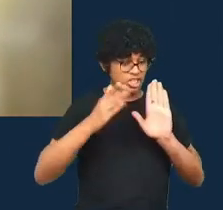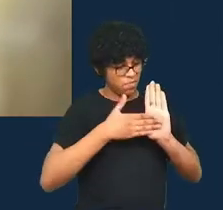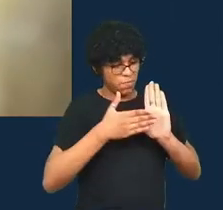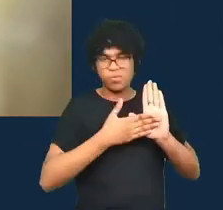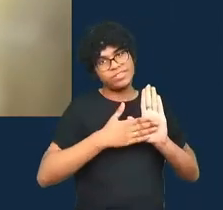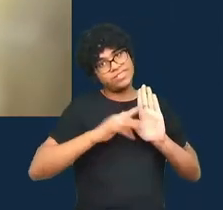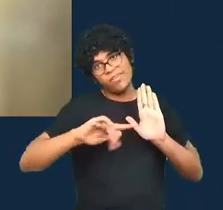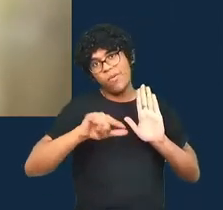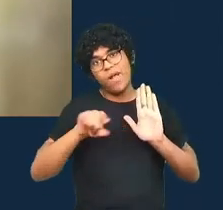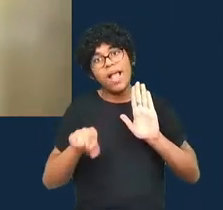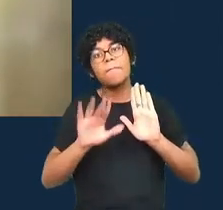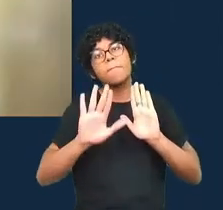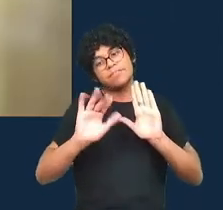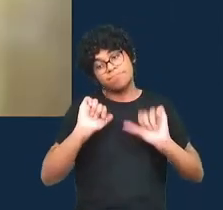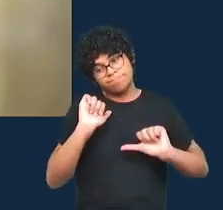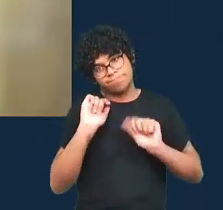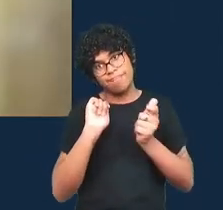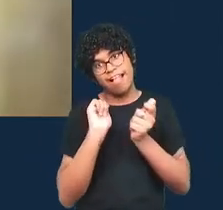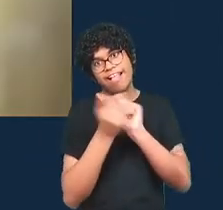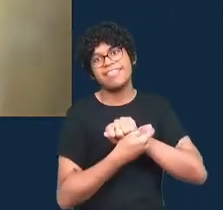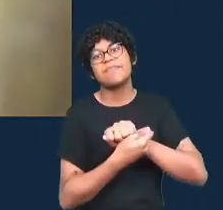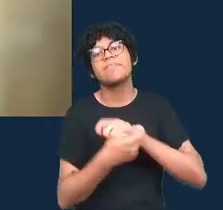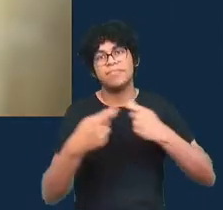isso que acabaram fazendo